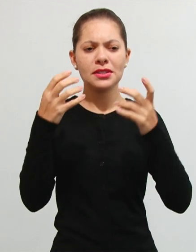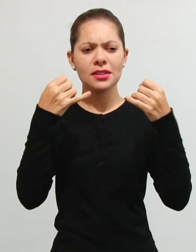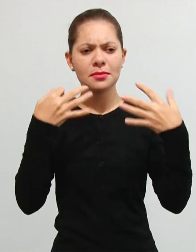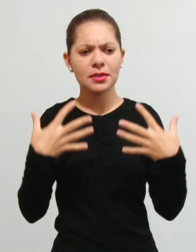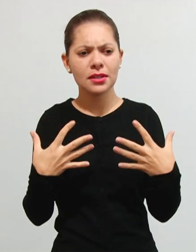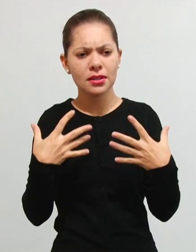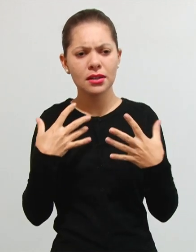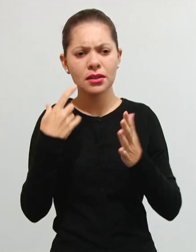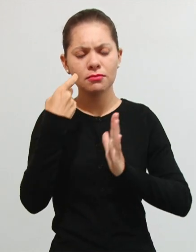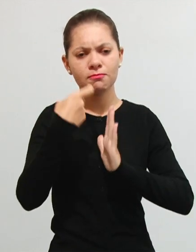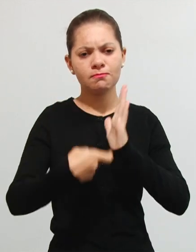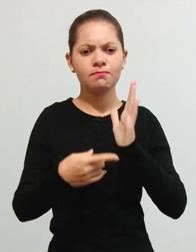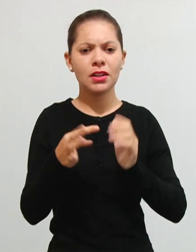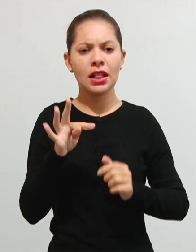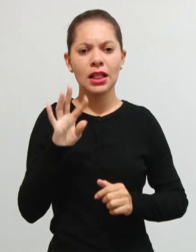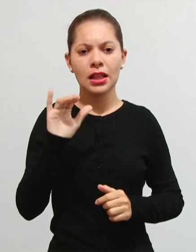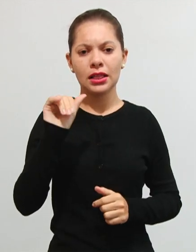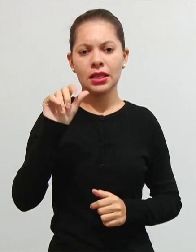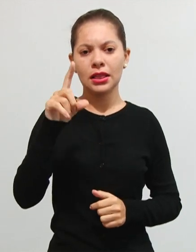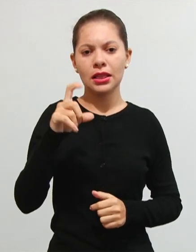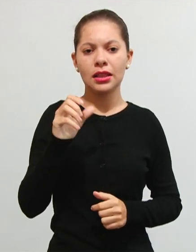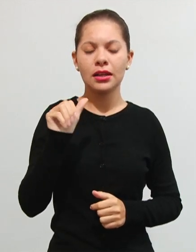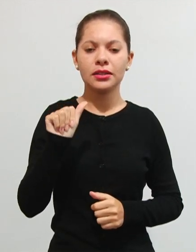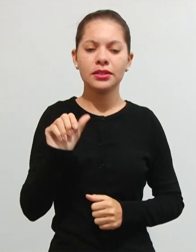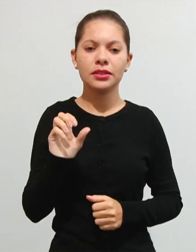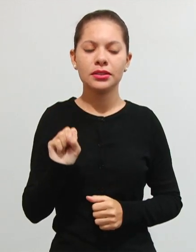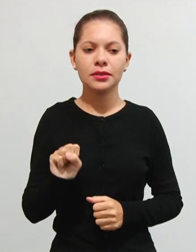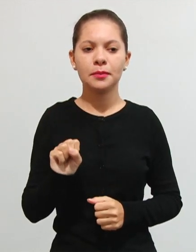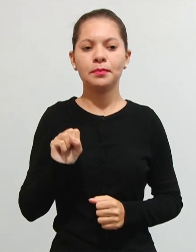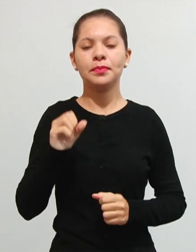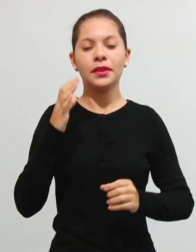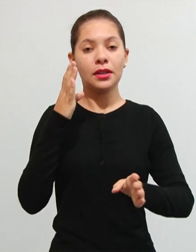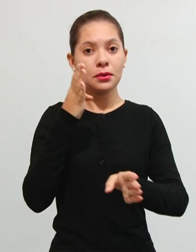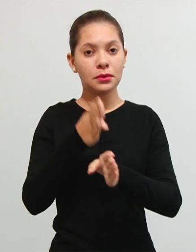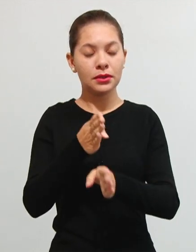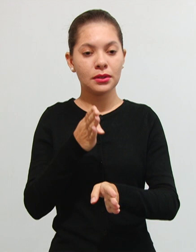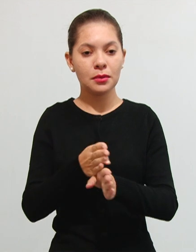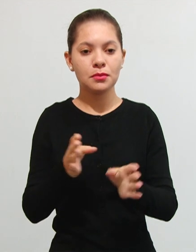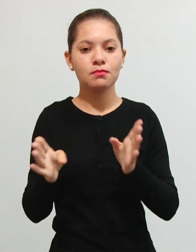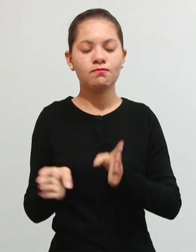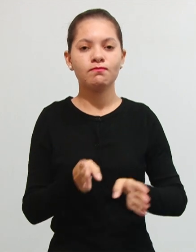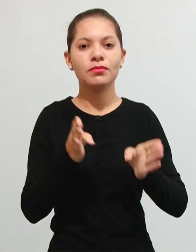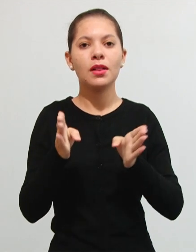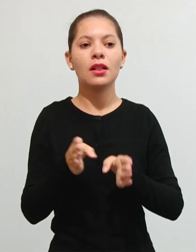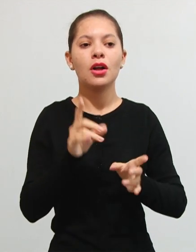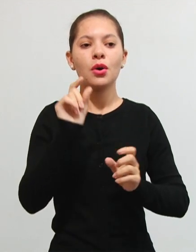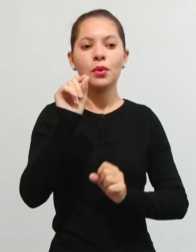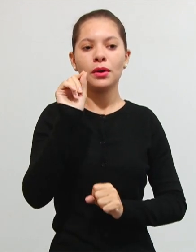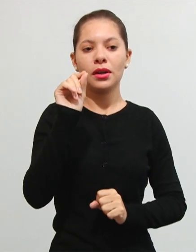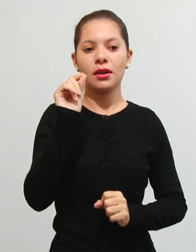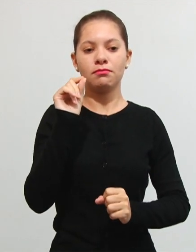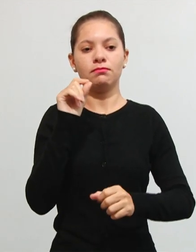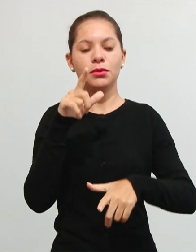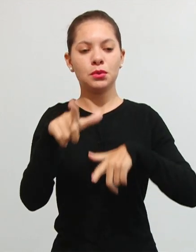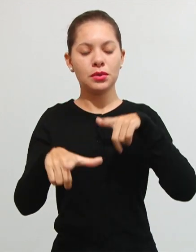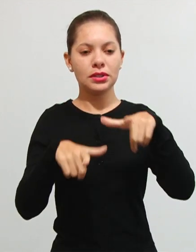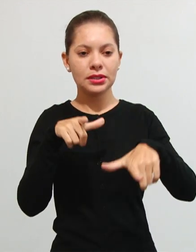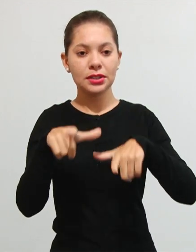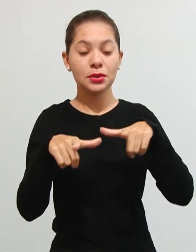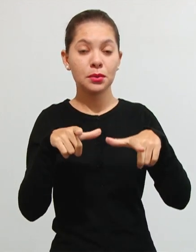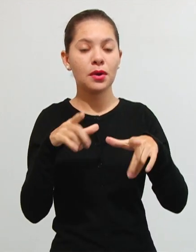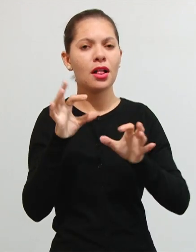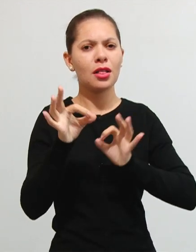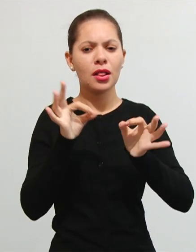as taxas, vamos lá, olha só. Encontramos como fatos geradores das taxas o exercício do